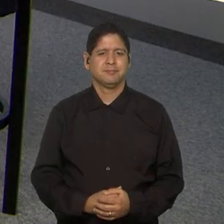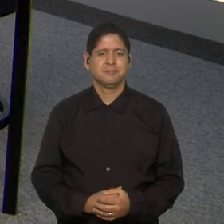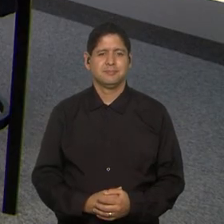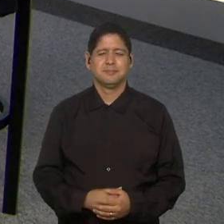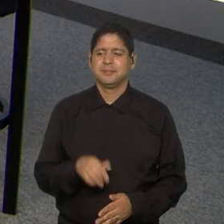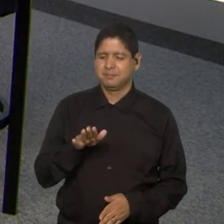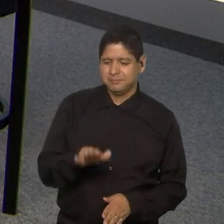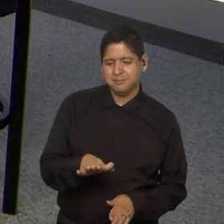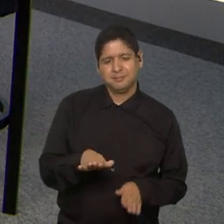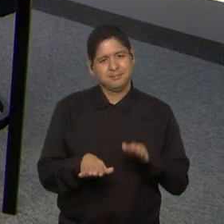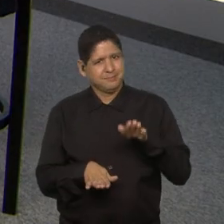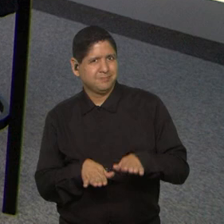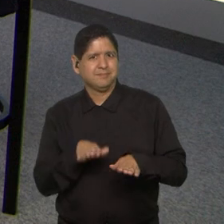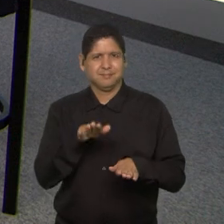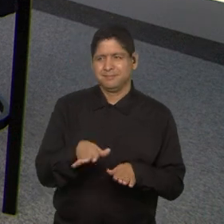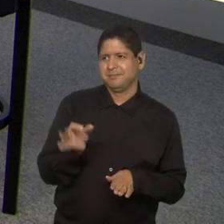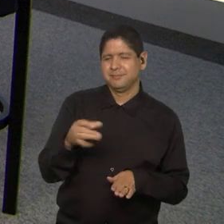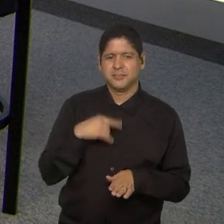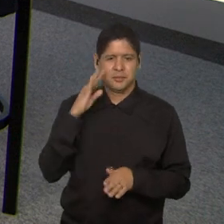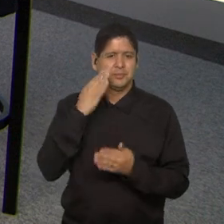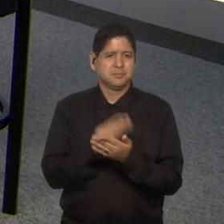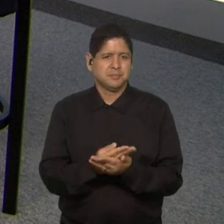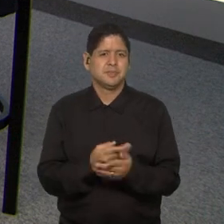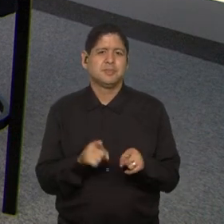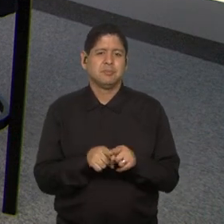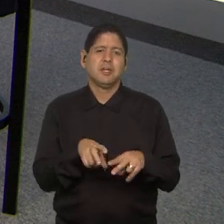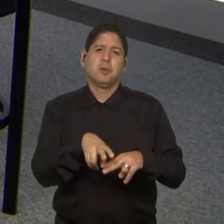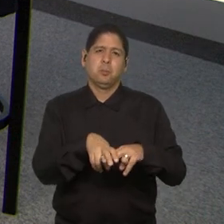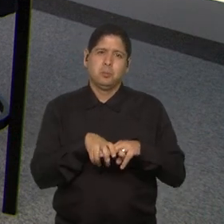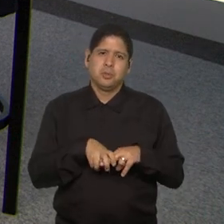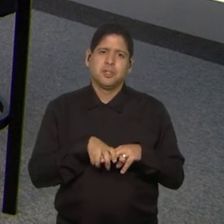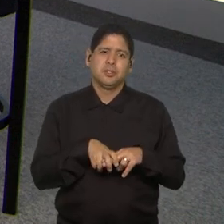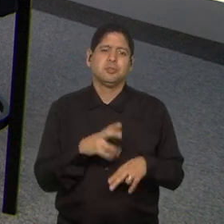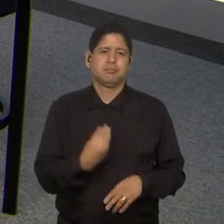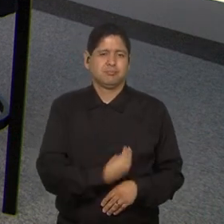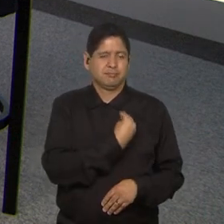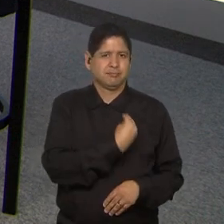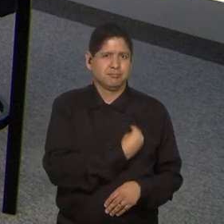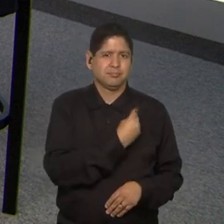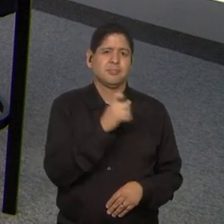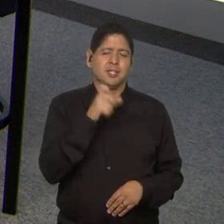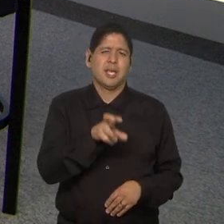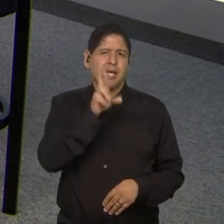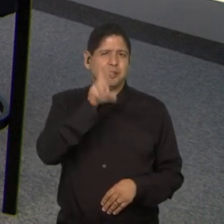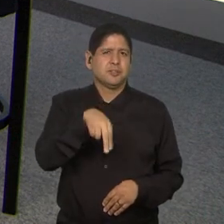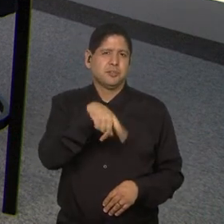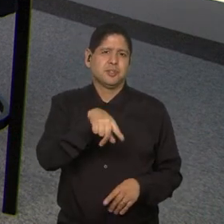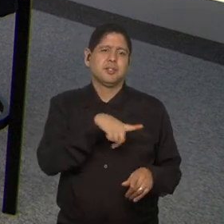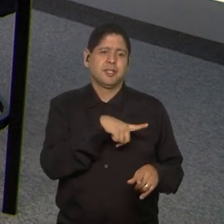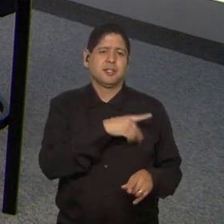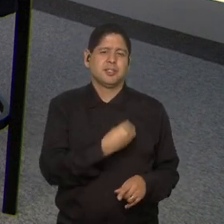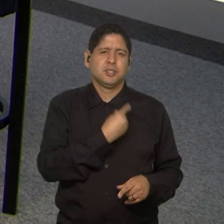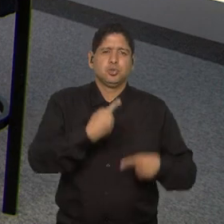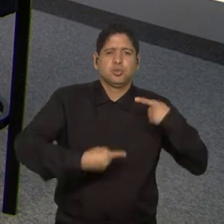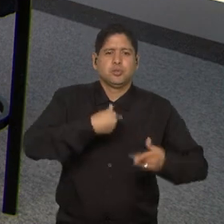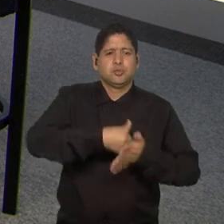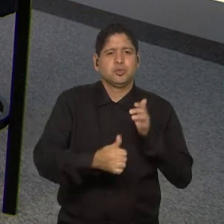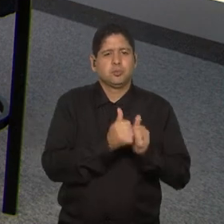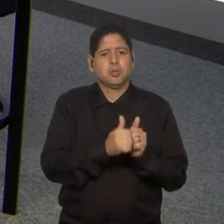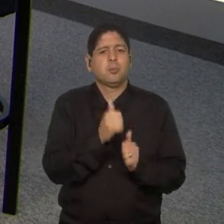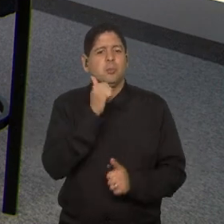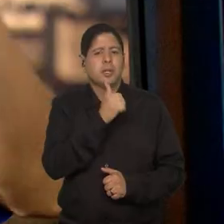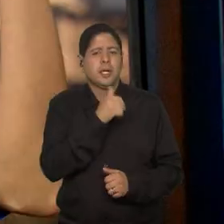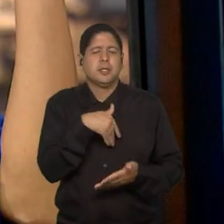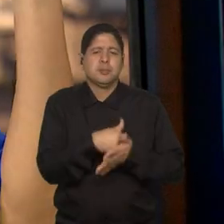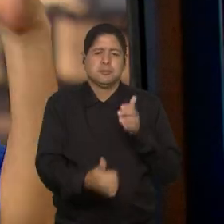passo atrás do outro e eu também acredito. é por isso que a gente está aqui. Por isso é a razão de estar aqui, a gente discutir futebol feminino